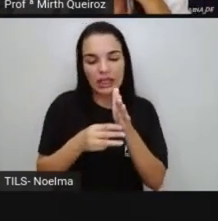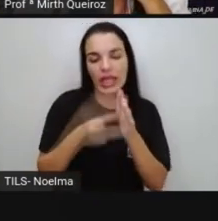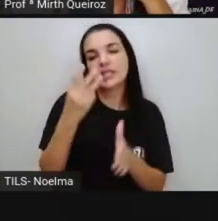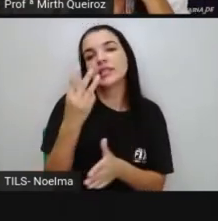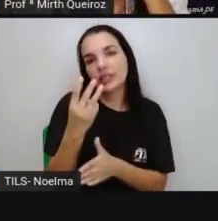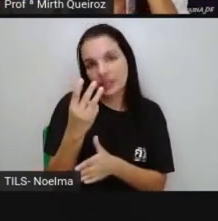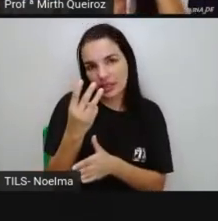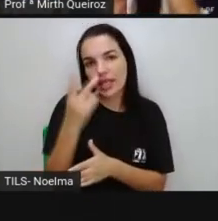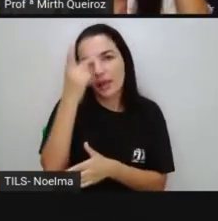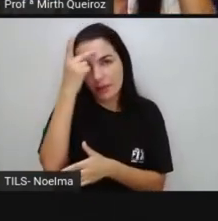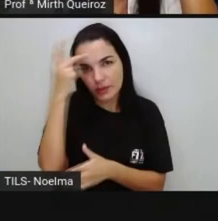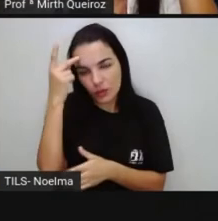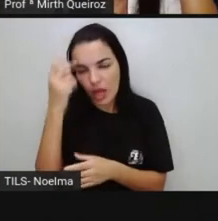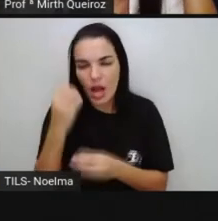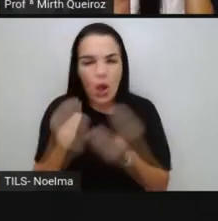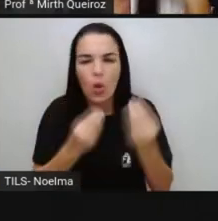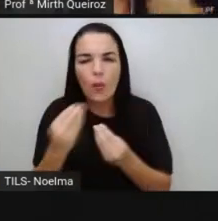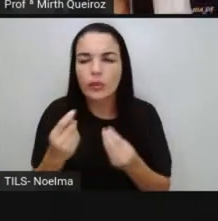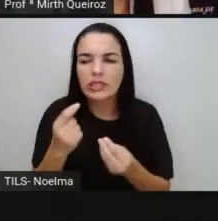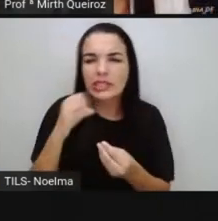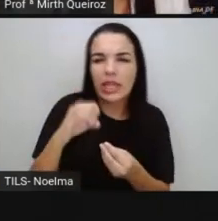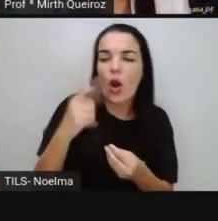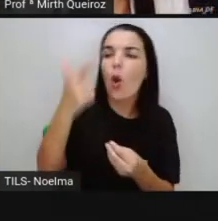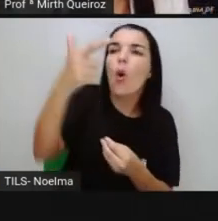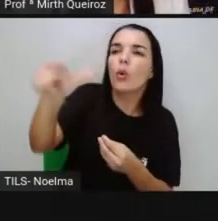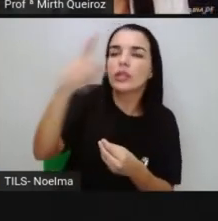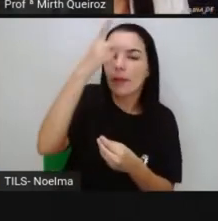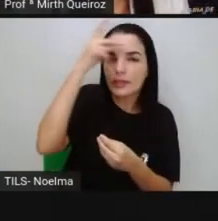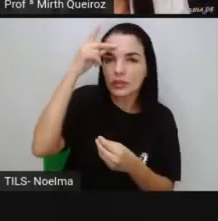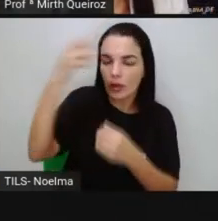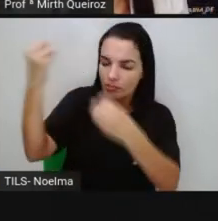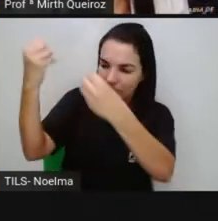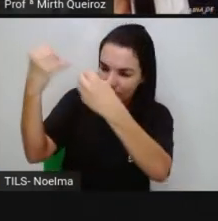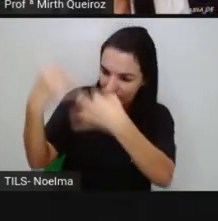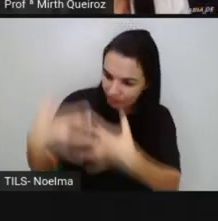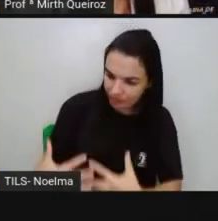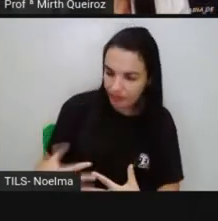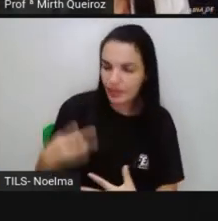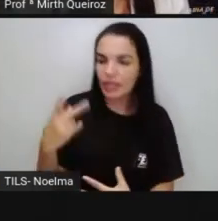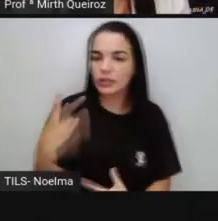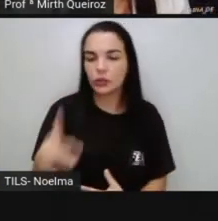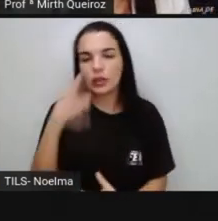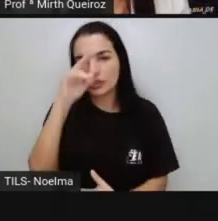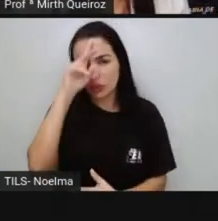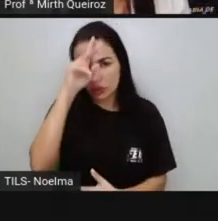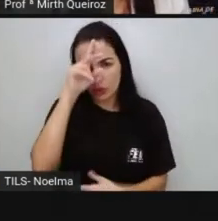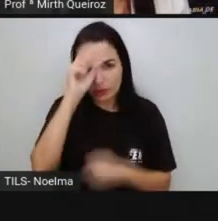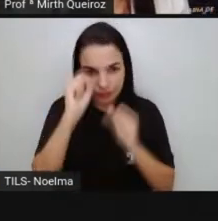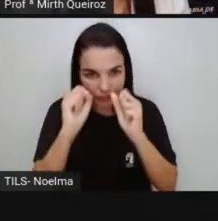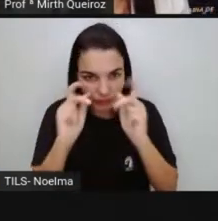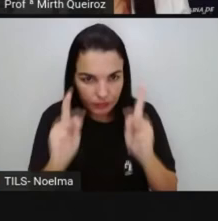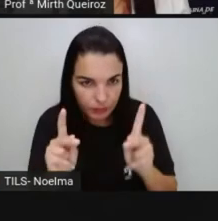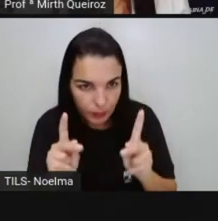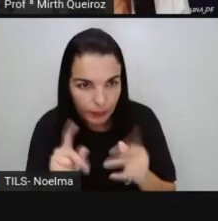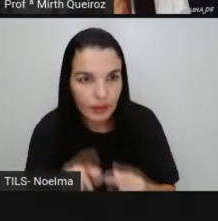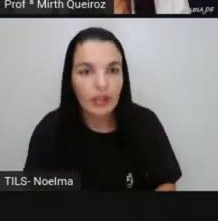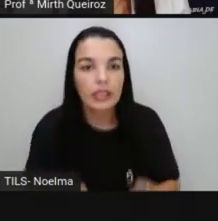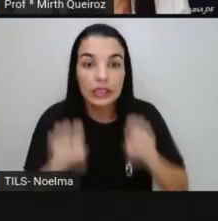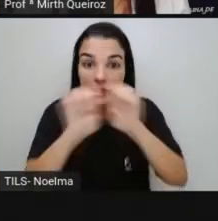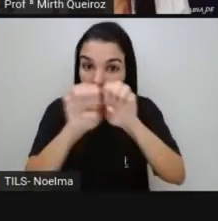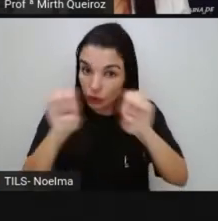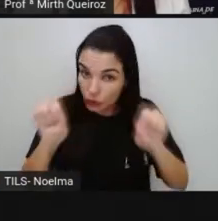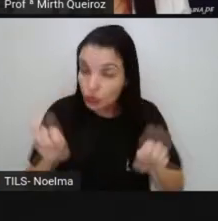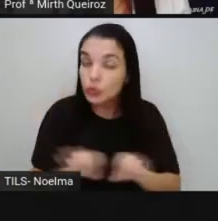pessoa. Como se outra pessoa estivesse contando a sua história, certo? Lembre aí de prestar atenção quanto à estrutura do